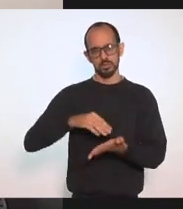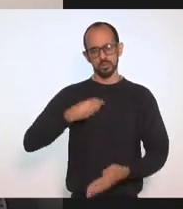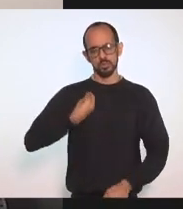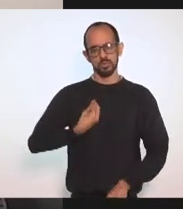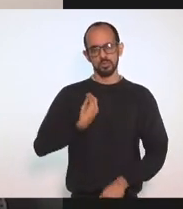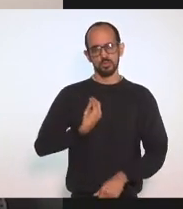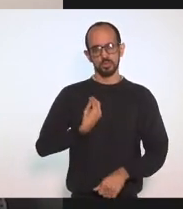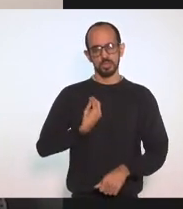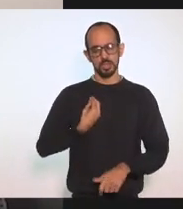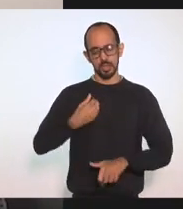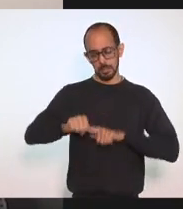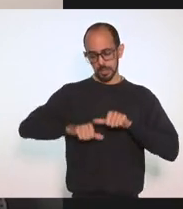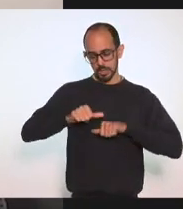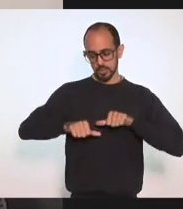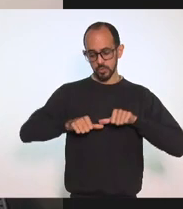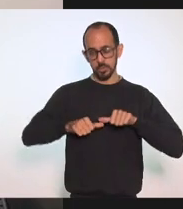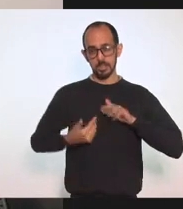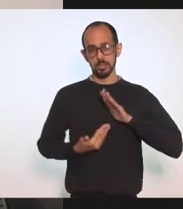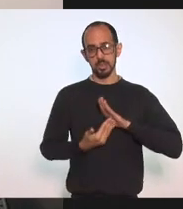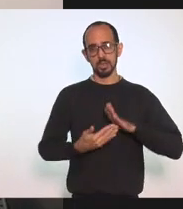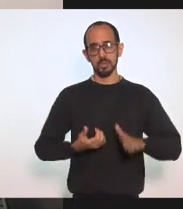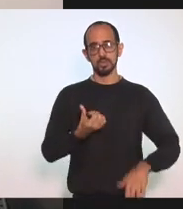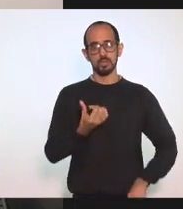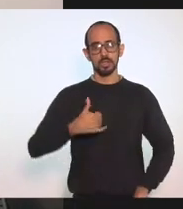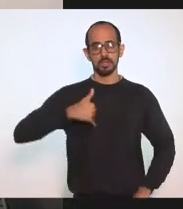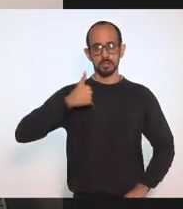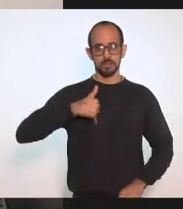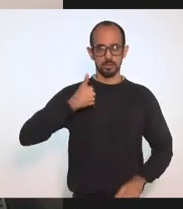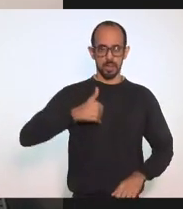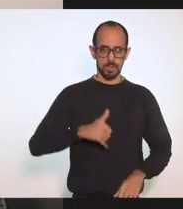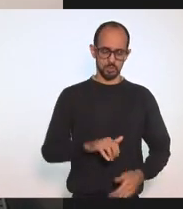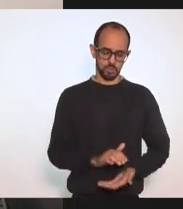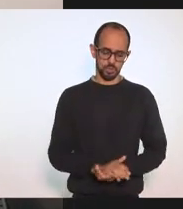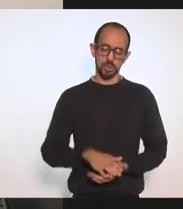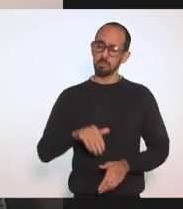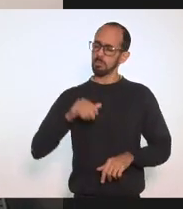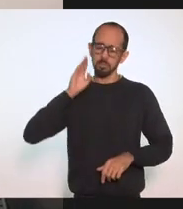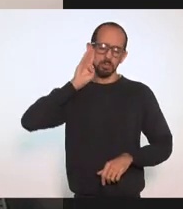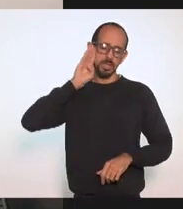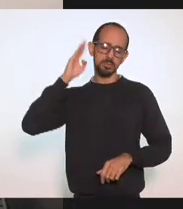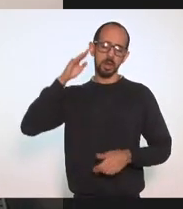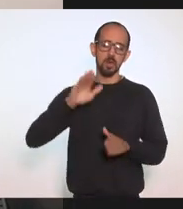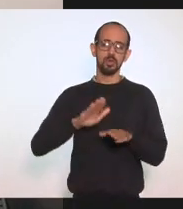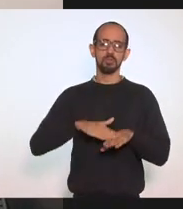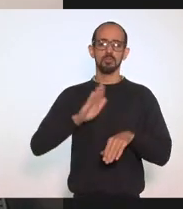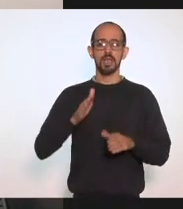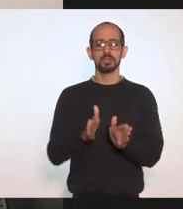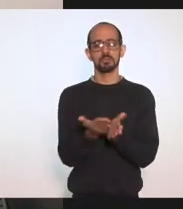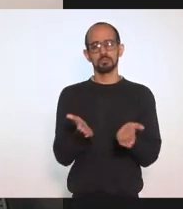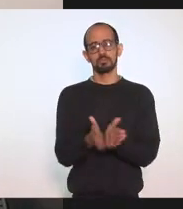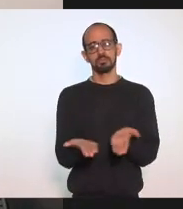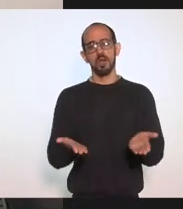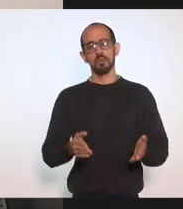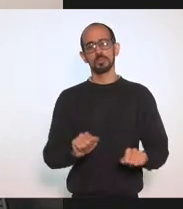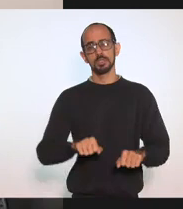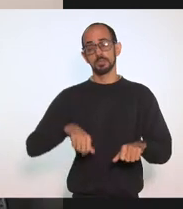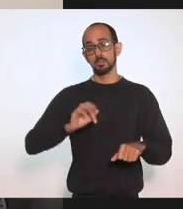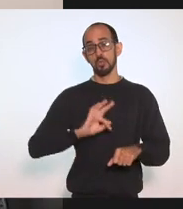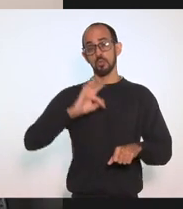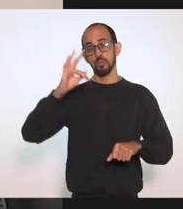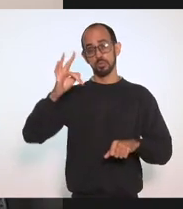os Seis anos De idade Principalmente As mais Vulneráveis Abrindo Caminho Para um futuro Com mais